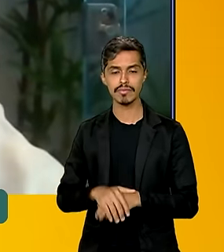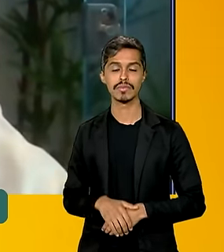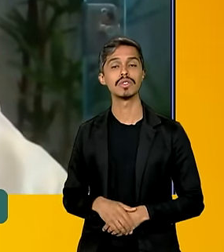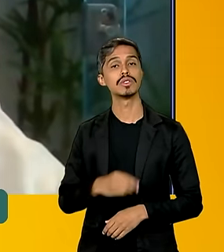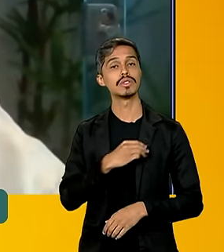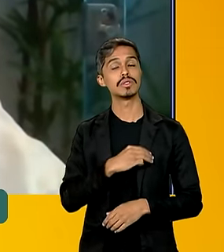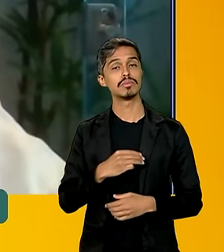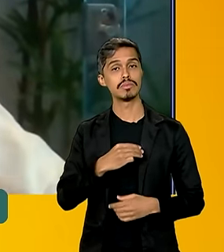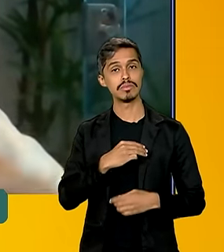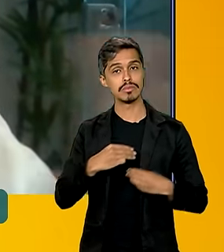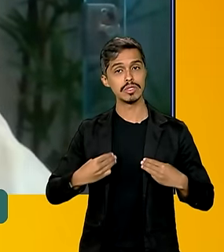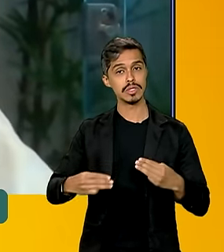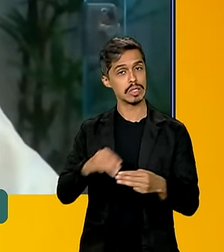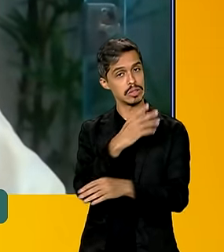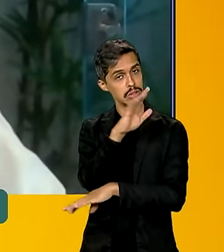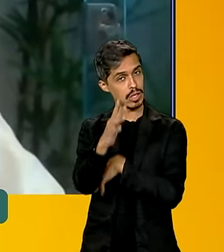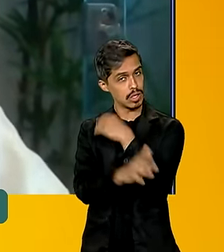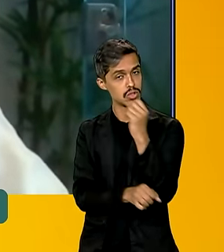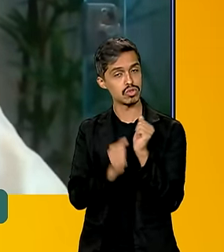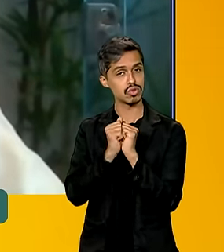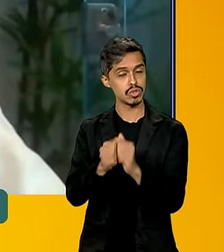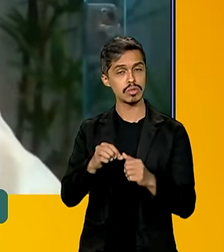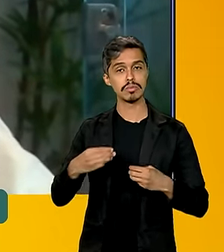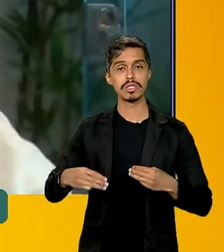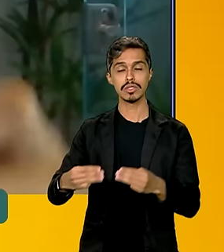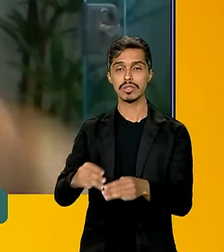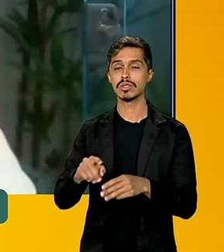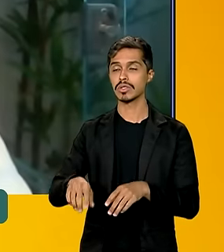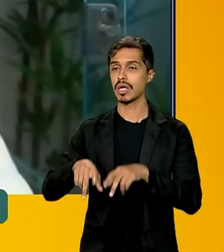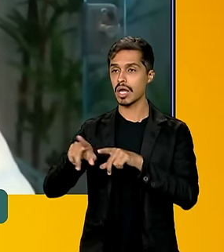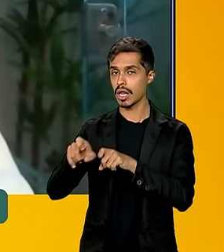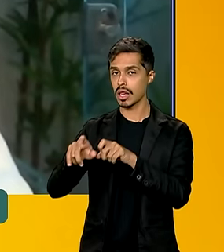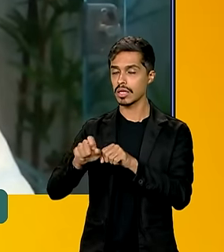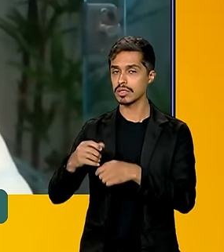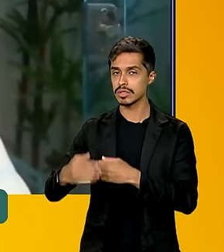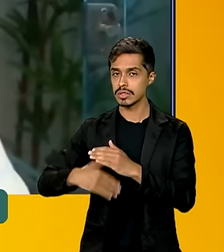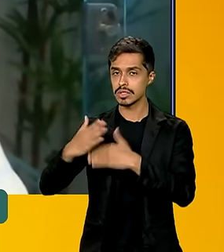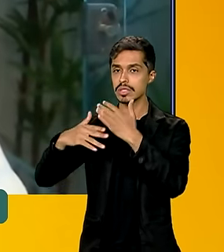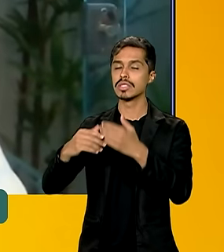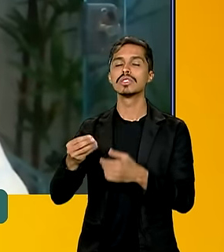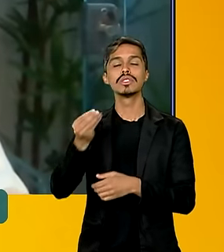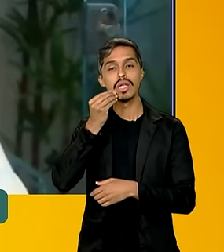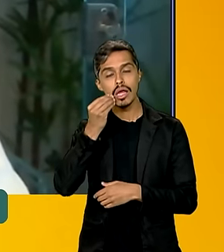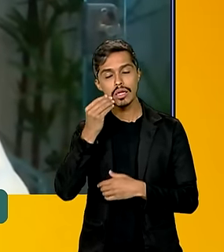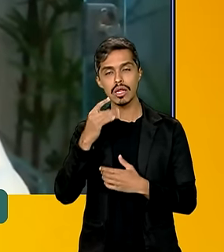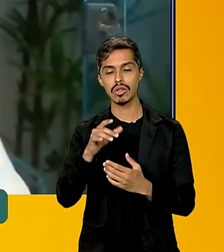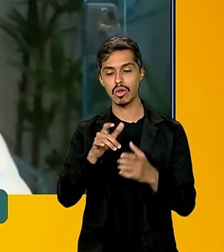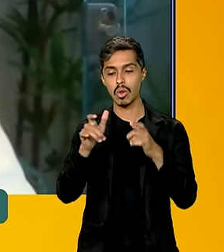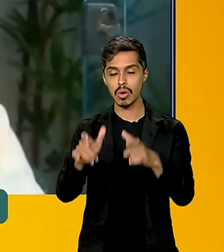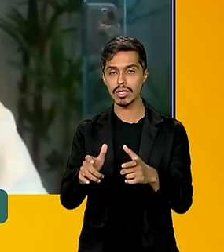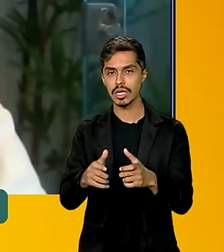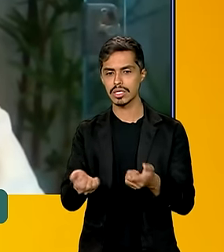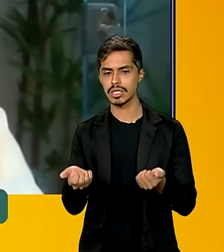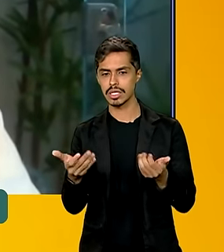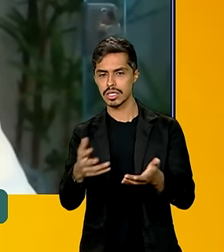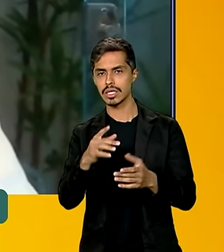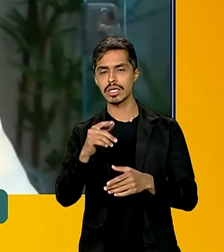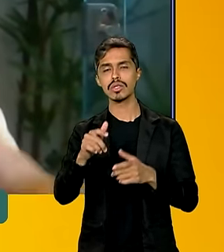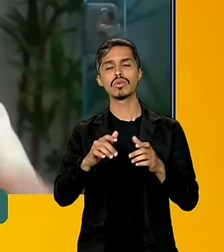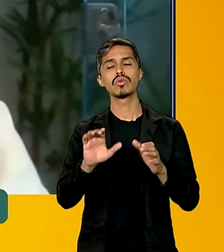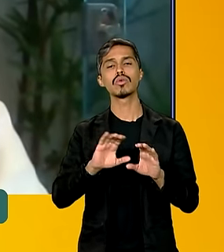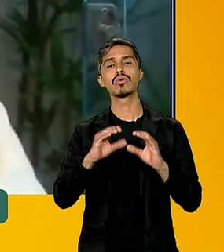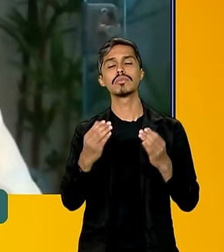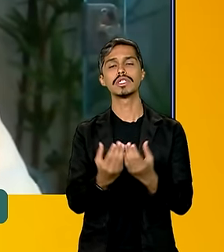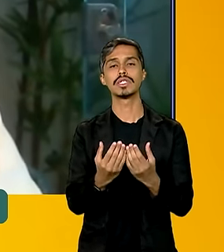o Ministério de Meio Ambiente passa a ter agora, junto com o Ministério de Desenvolvimento Agrário, a possibilidade de destinar áreas para comunidades tradicionais.